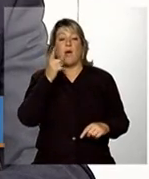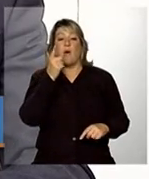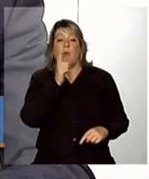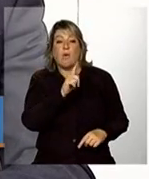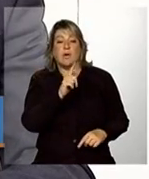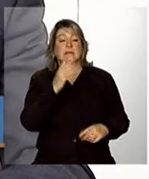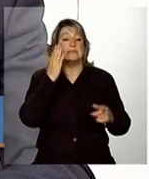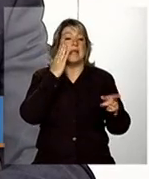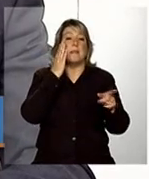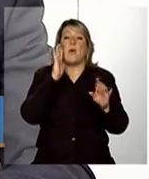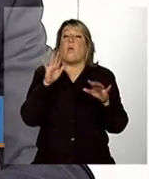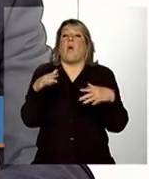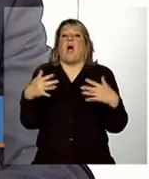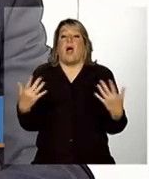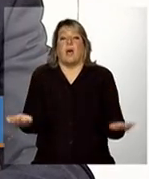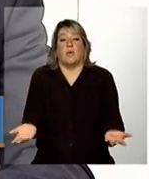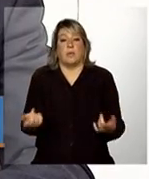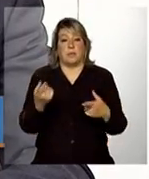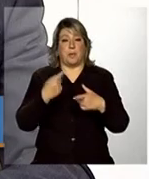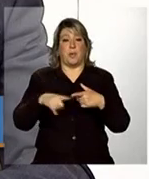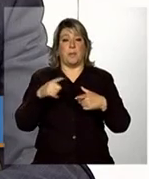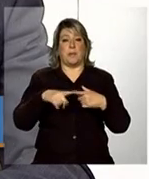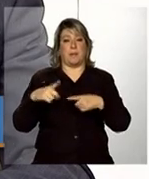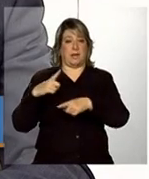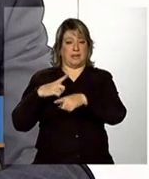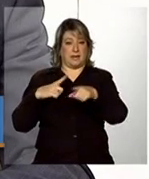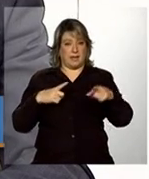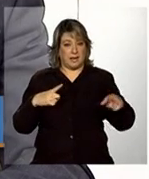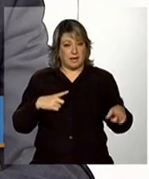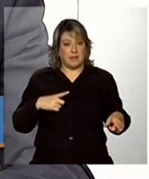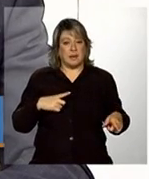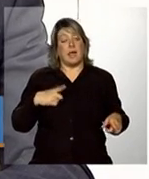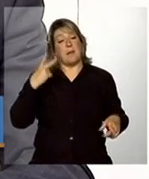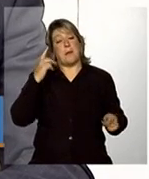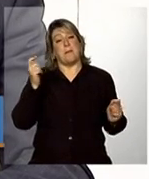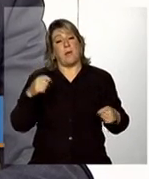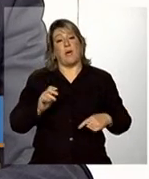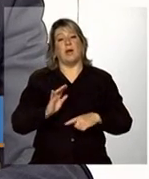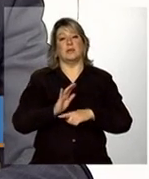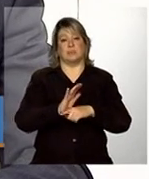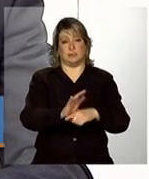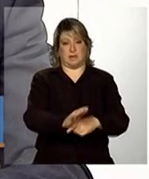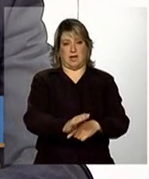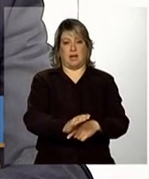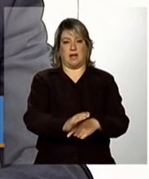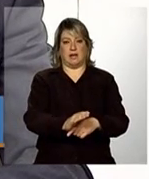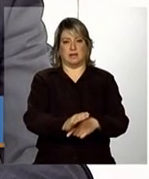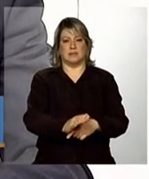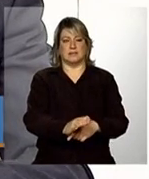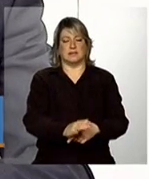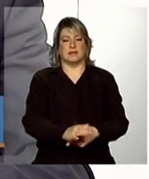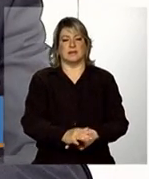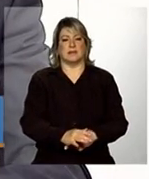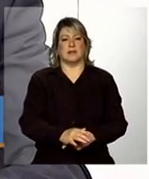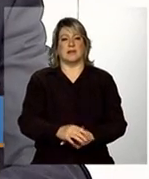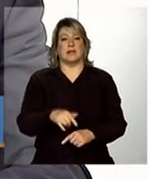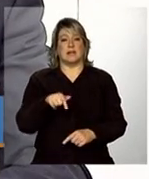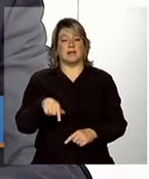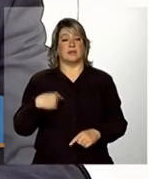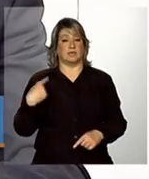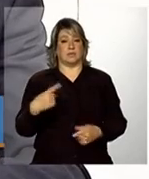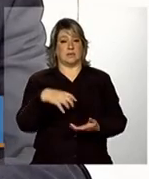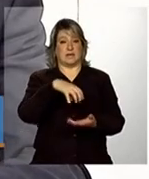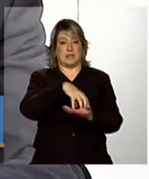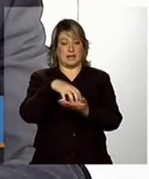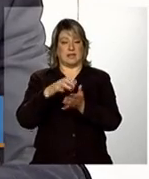a situação de vulnerabilidade pelas quais elas passam e, portanto, fazer com que as equipes de assistência